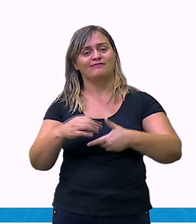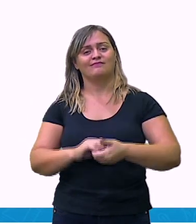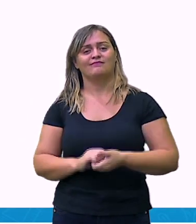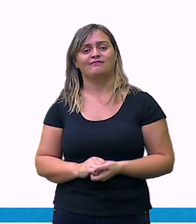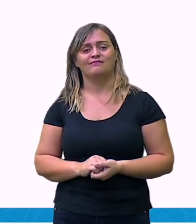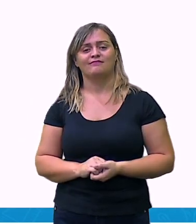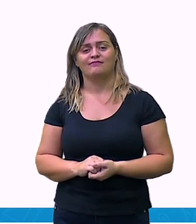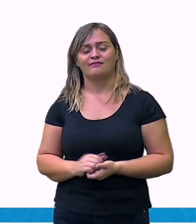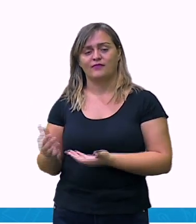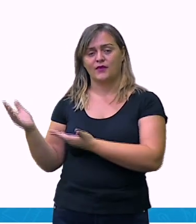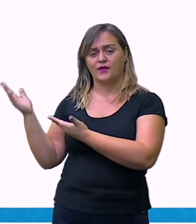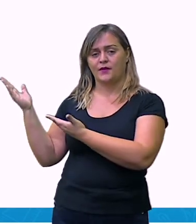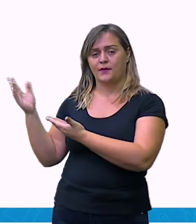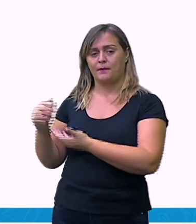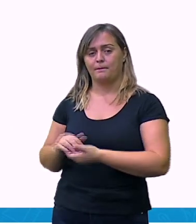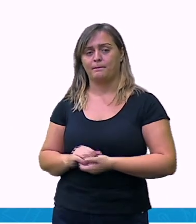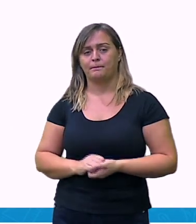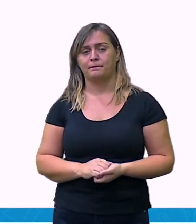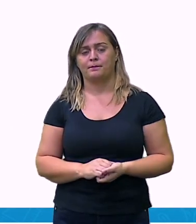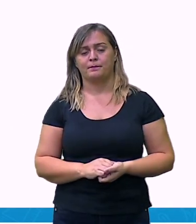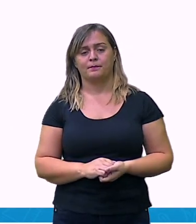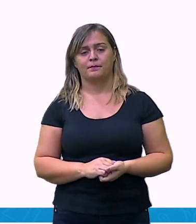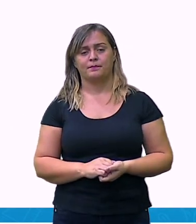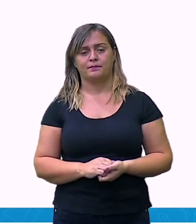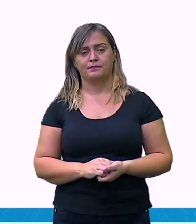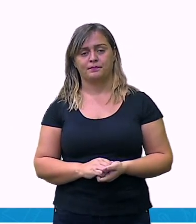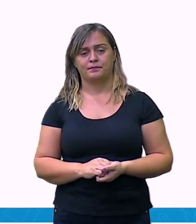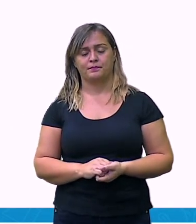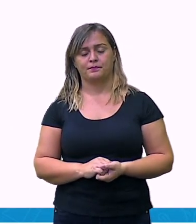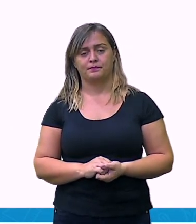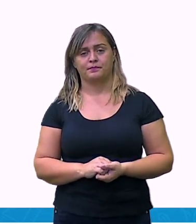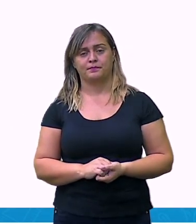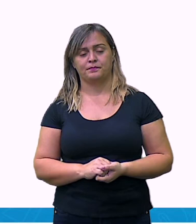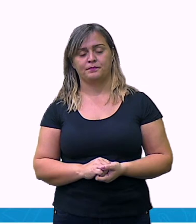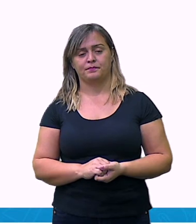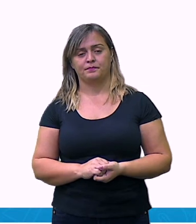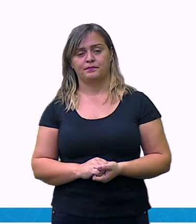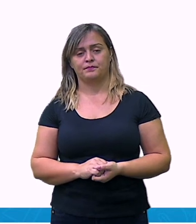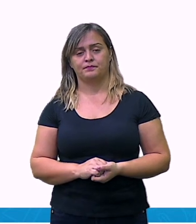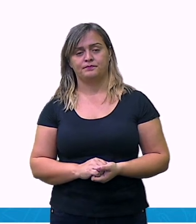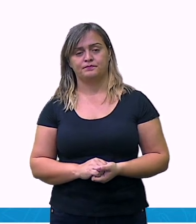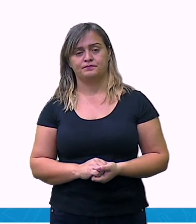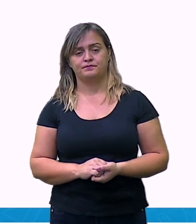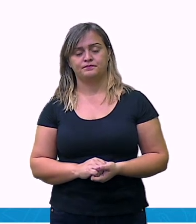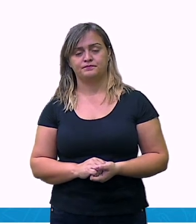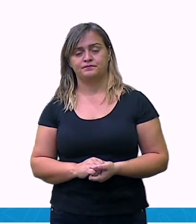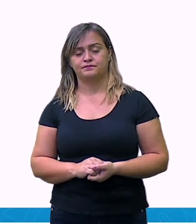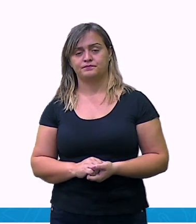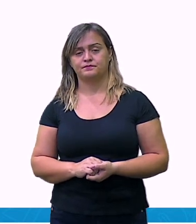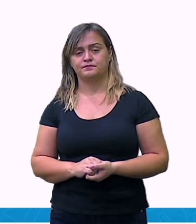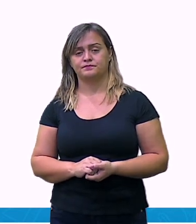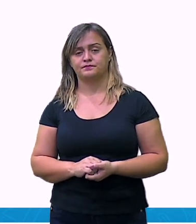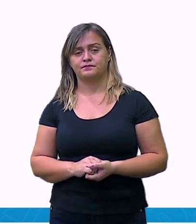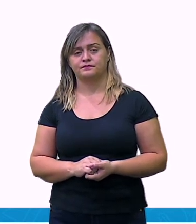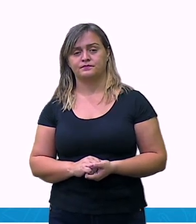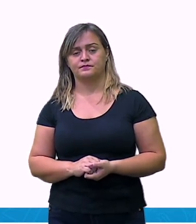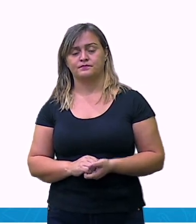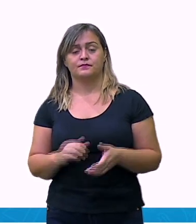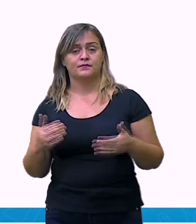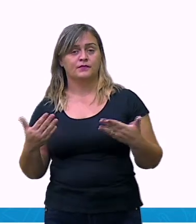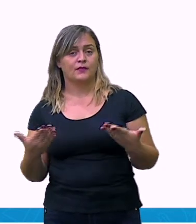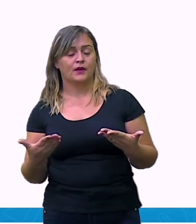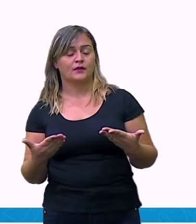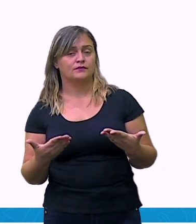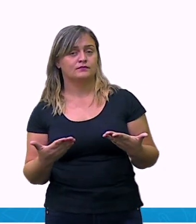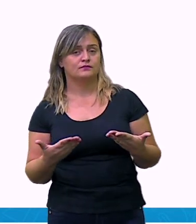Três, dois, cem. Beleza? Então, eu vou dividir por cem. Quando eu peguei esse valor e